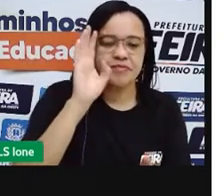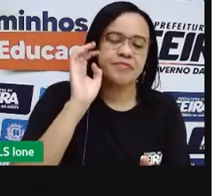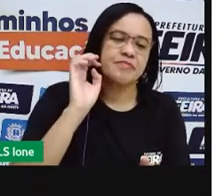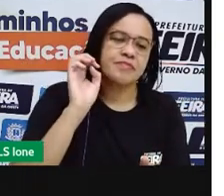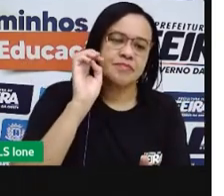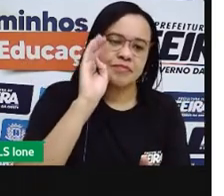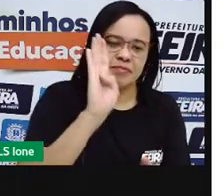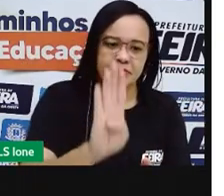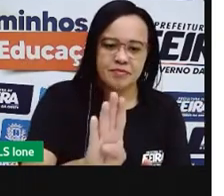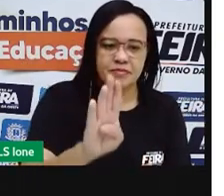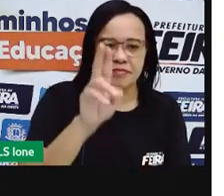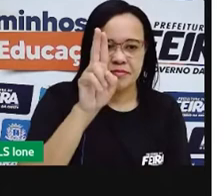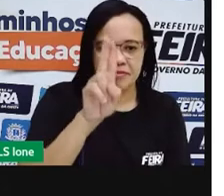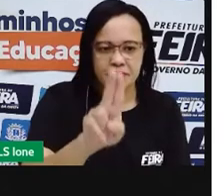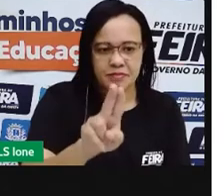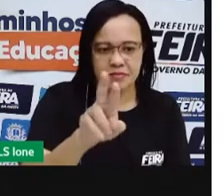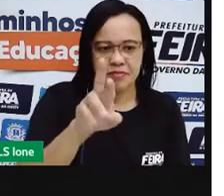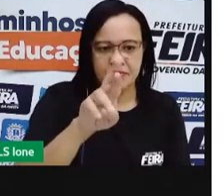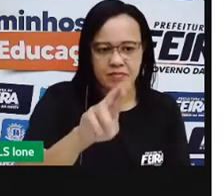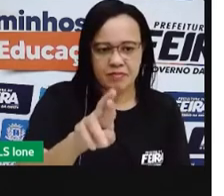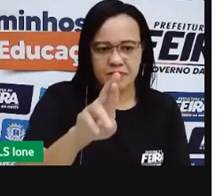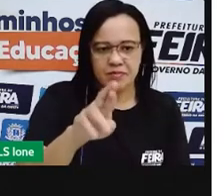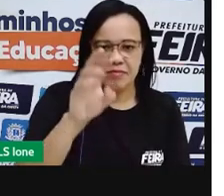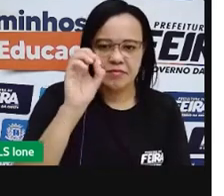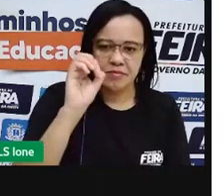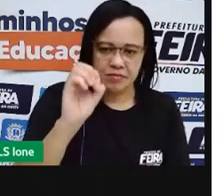Duas. Pílabas.